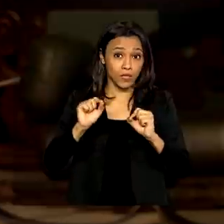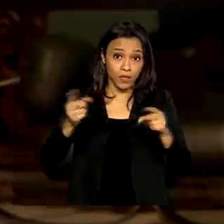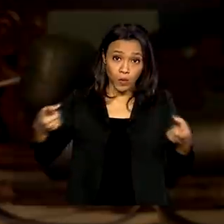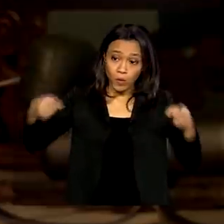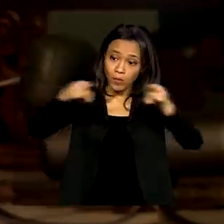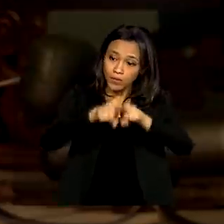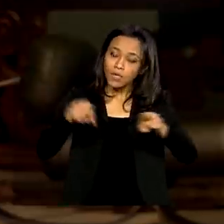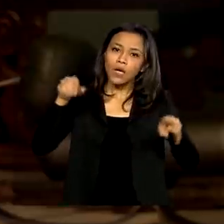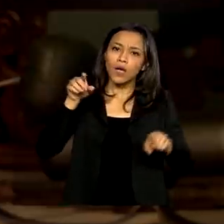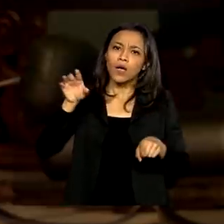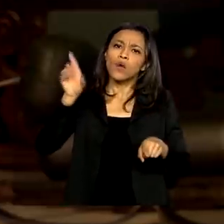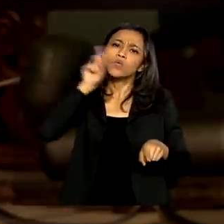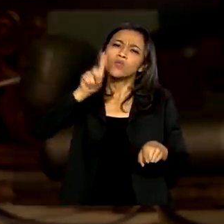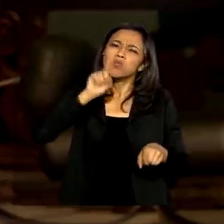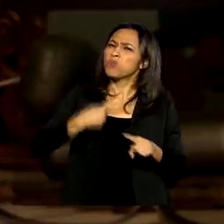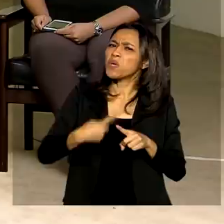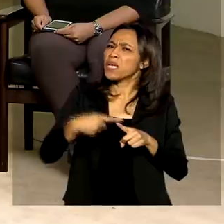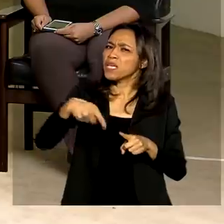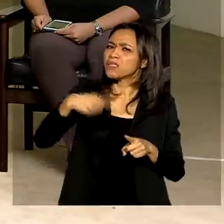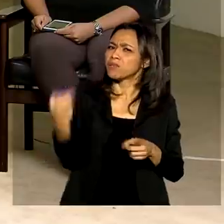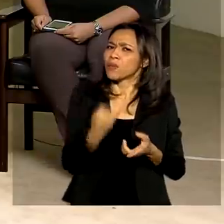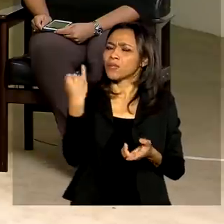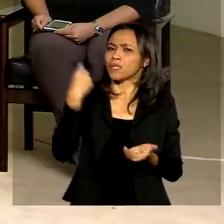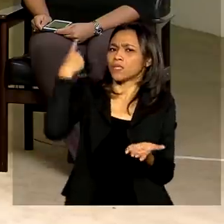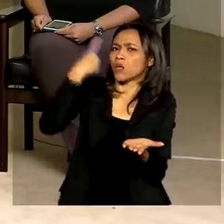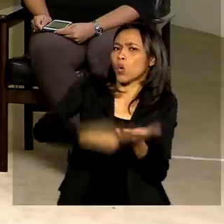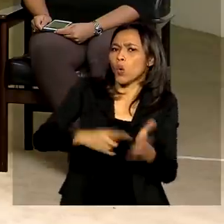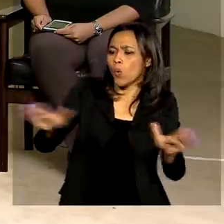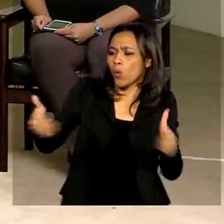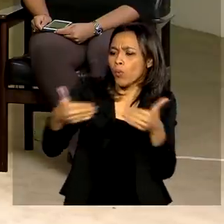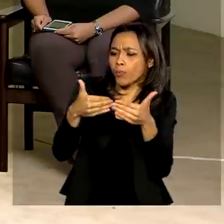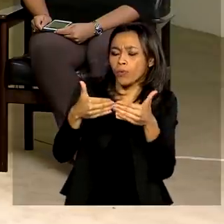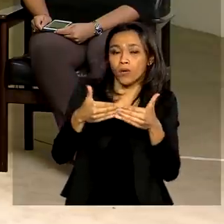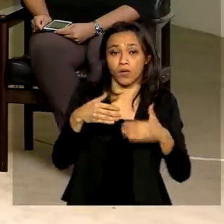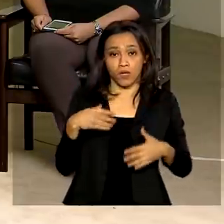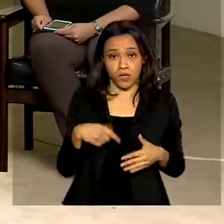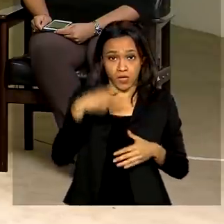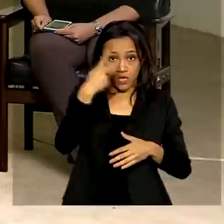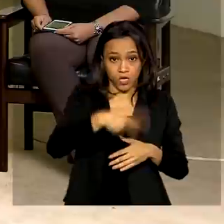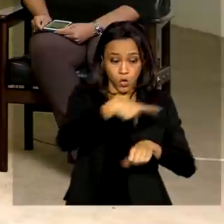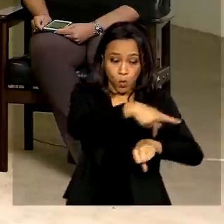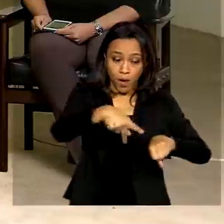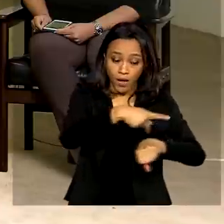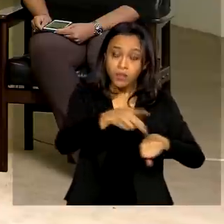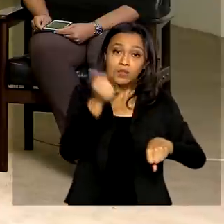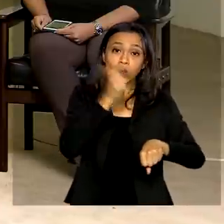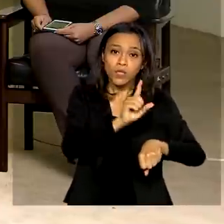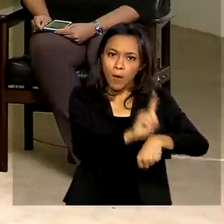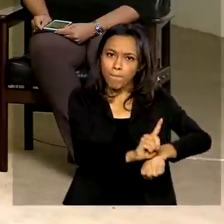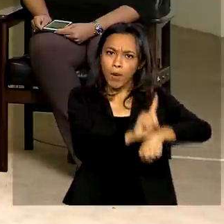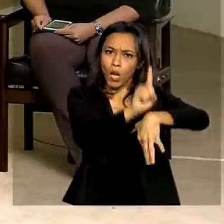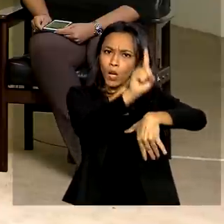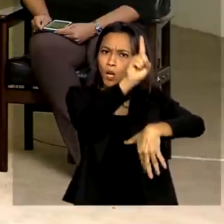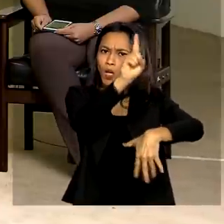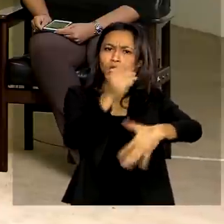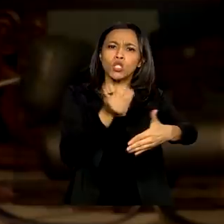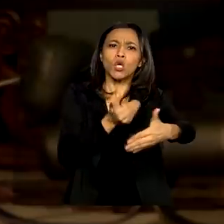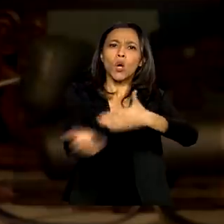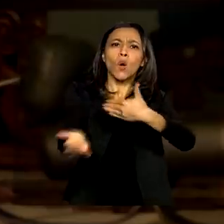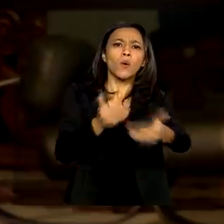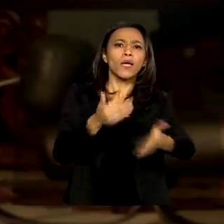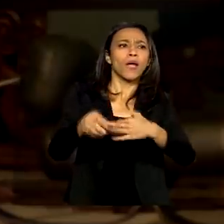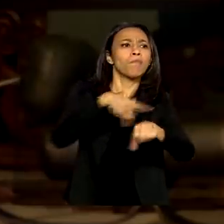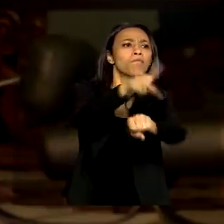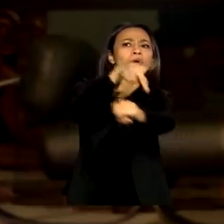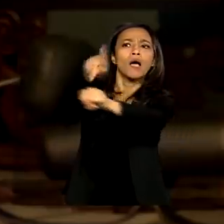Estados Unidos. Por que que isso é importante? Porque esse acordo, ele permite que o país lance foguetes e satélites comercialmente de qualquer país